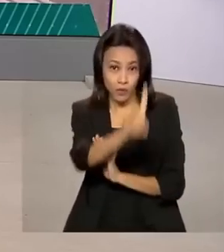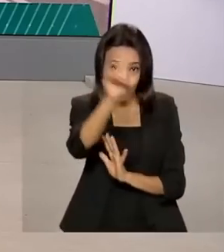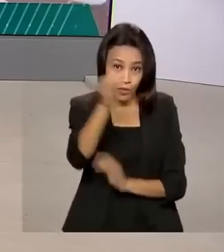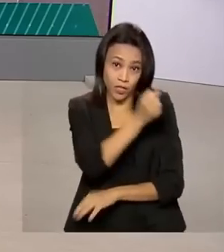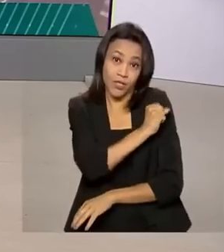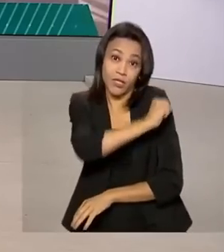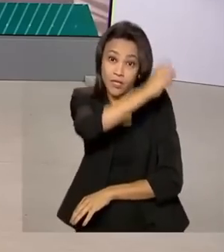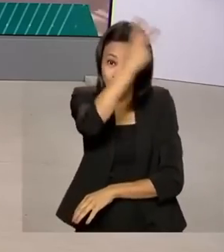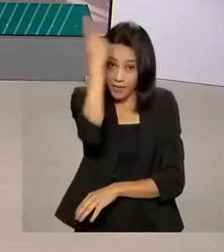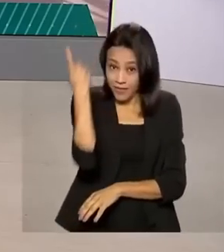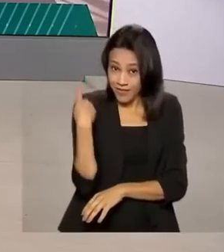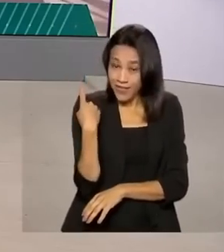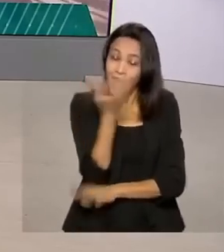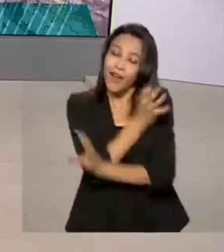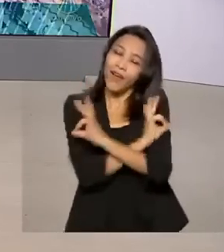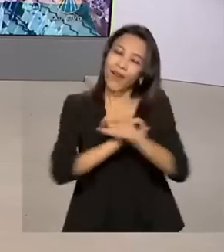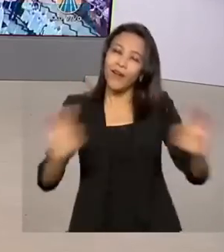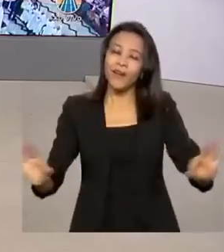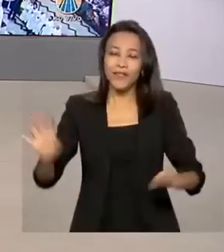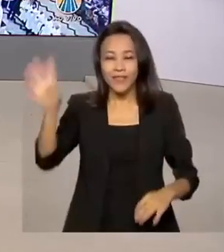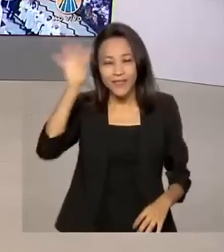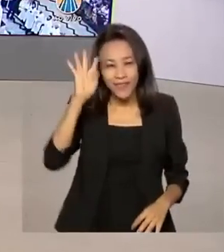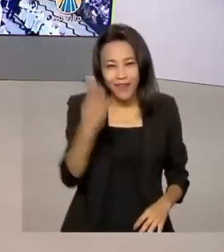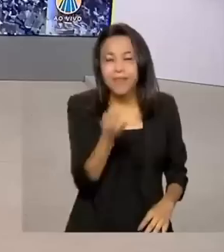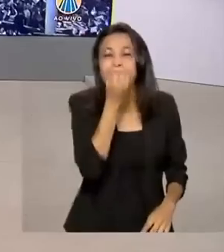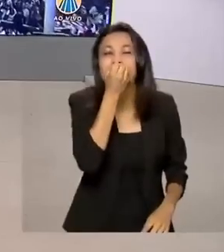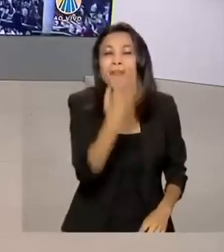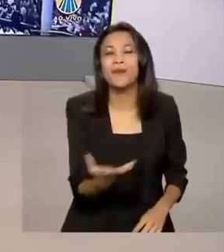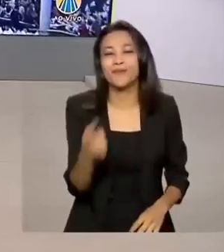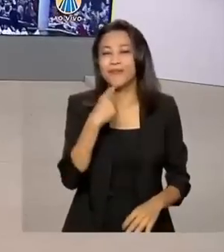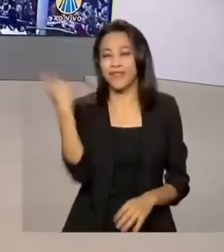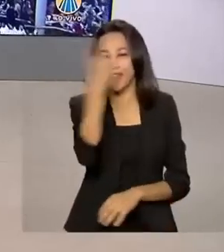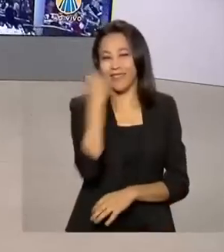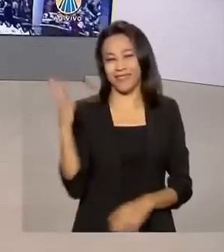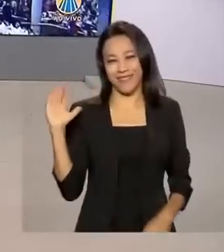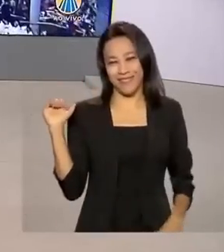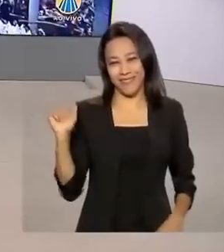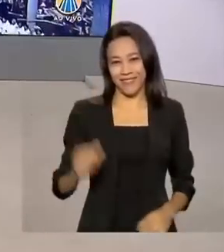Aparecida. Uma ótima quarta-feira para você, um bom feriado. Tchau!